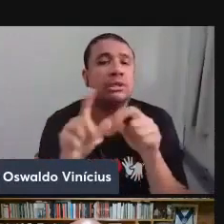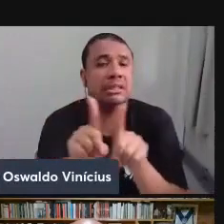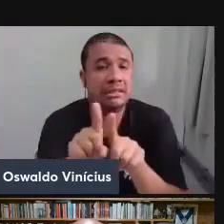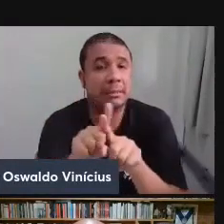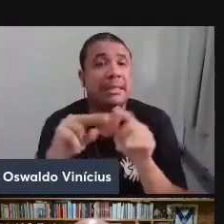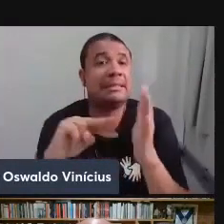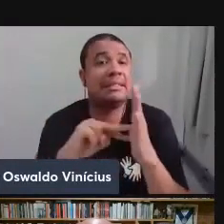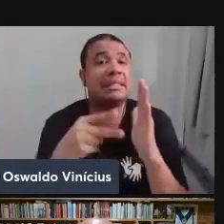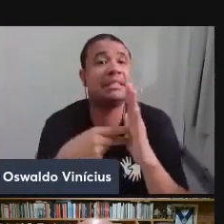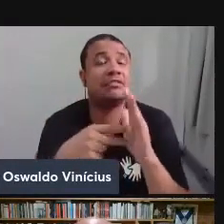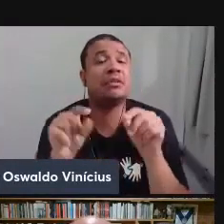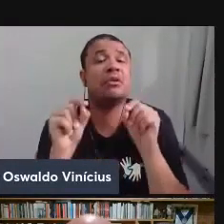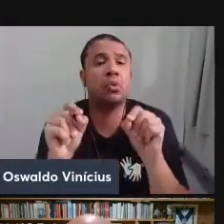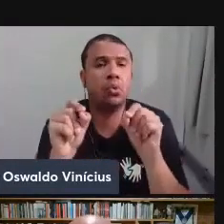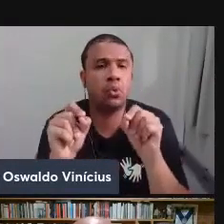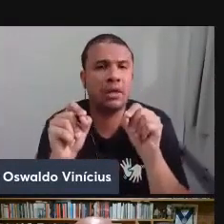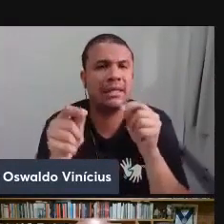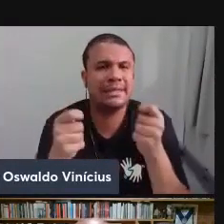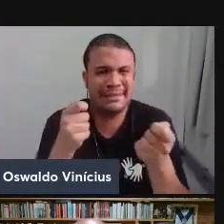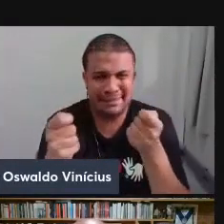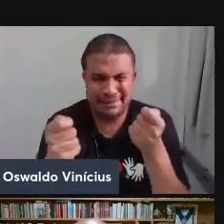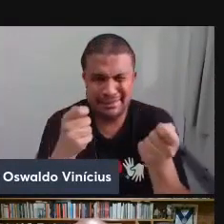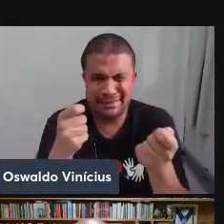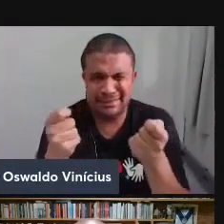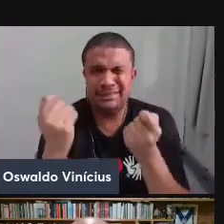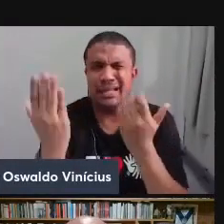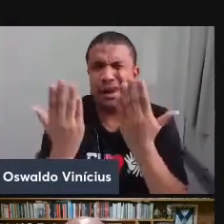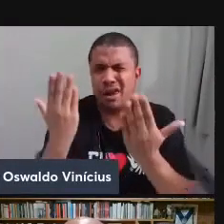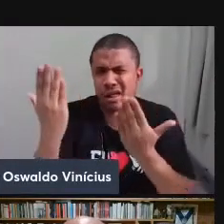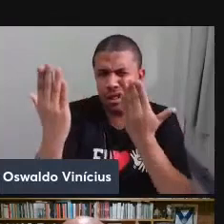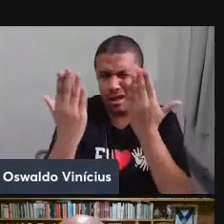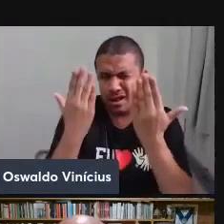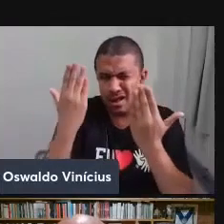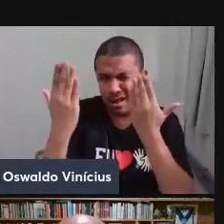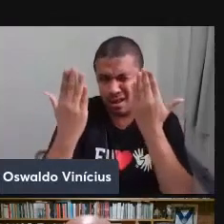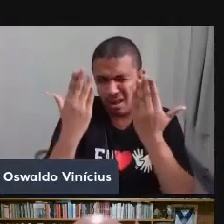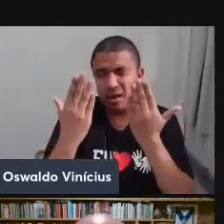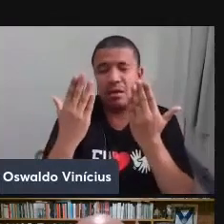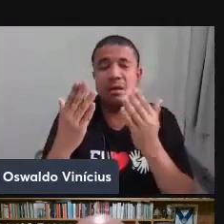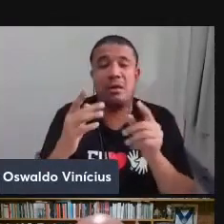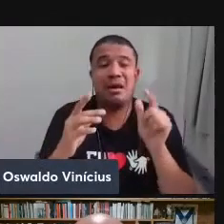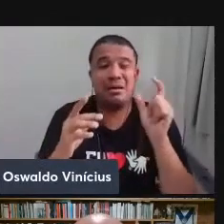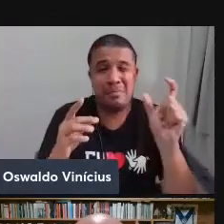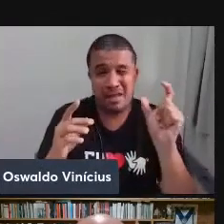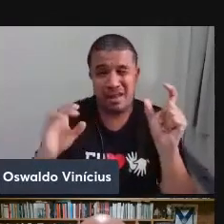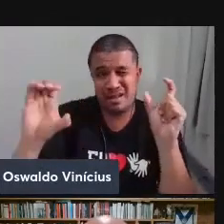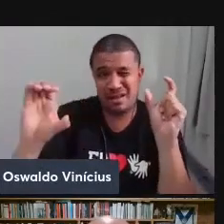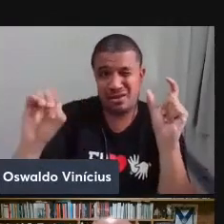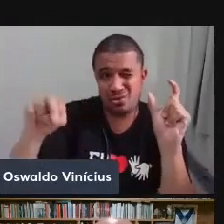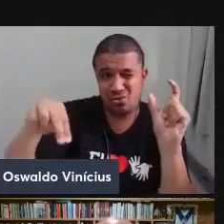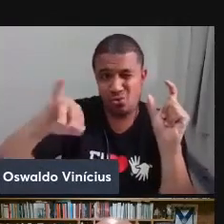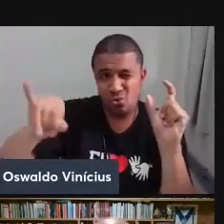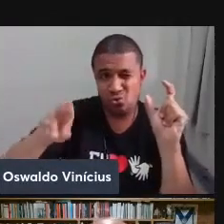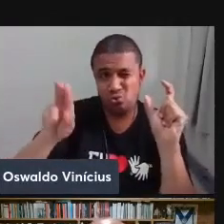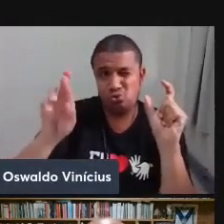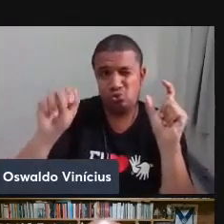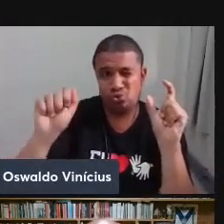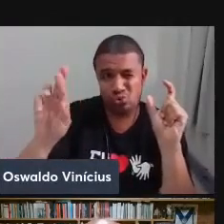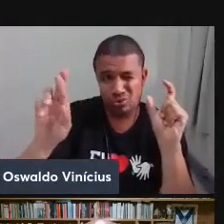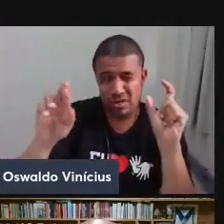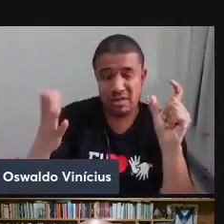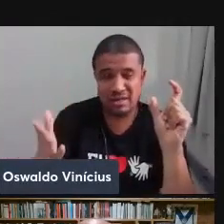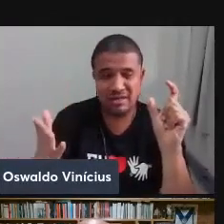significa tramar uma conspiração. E a palavra conjurar, a expressão conjurar o Estado no título,